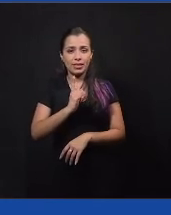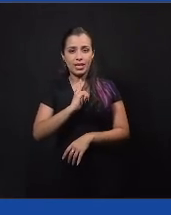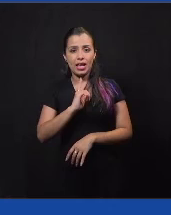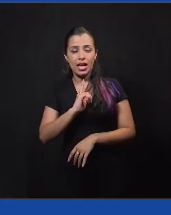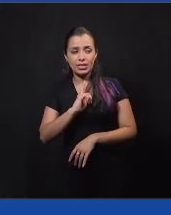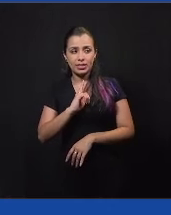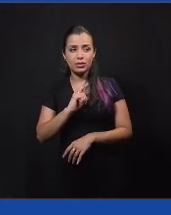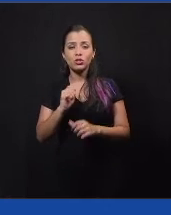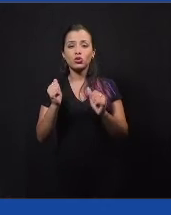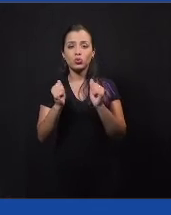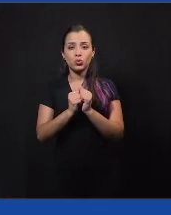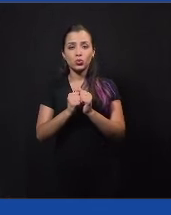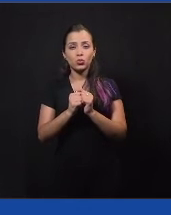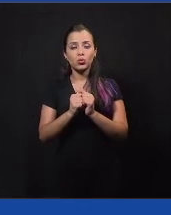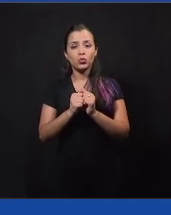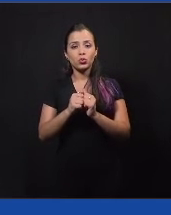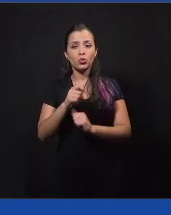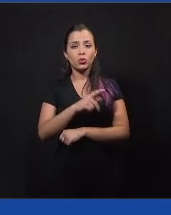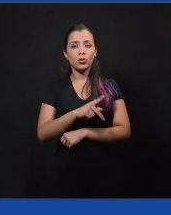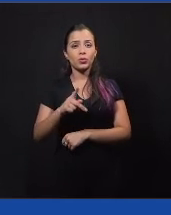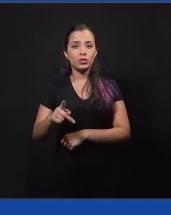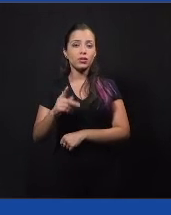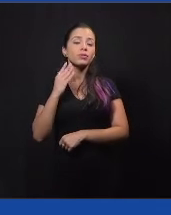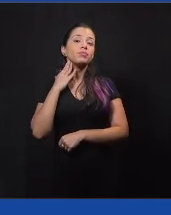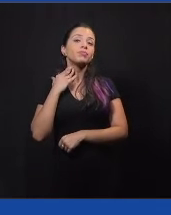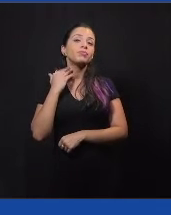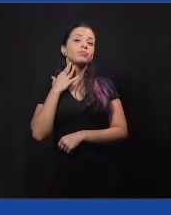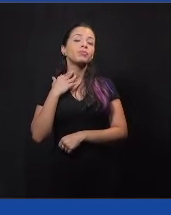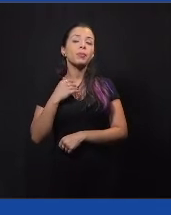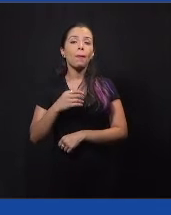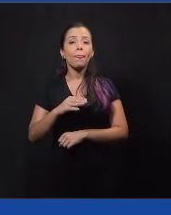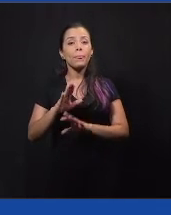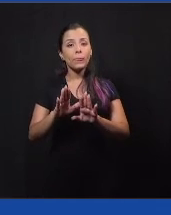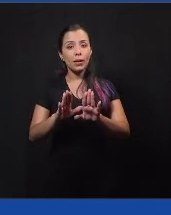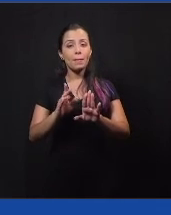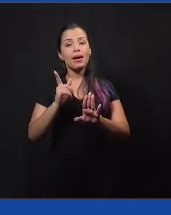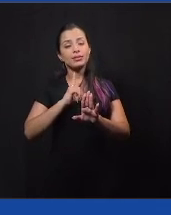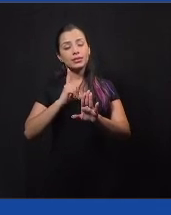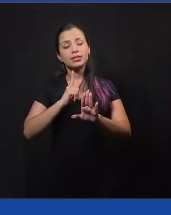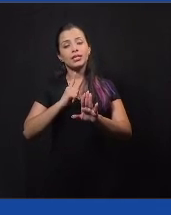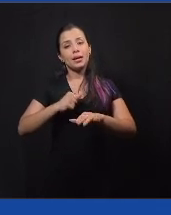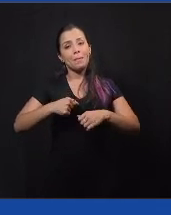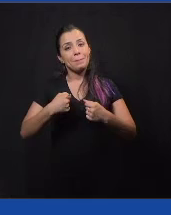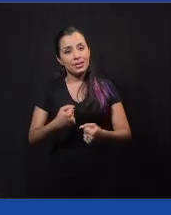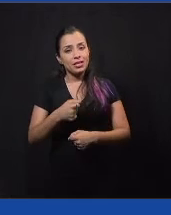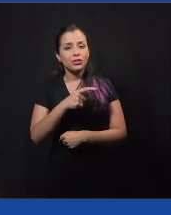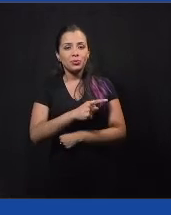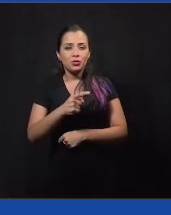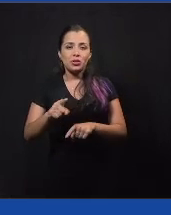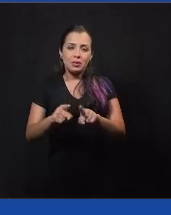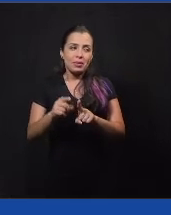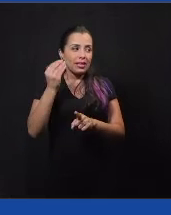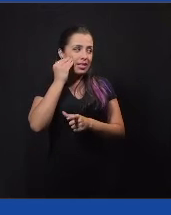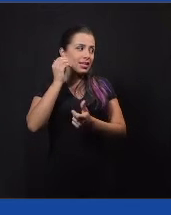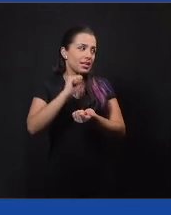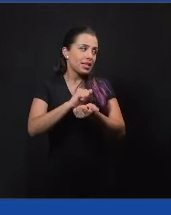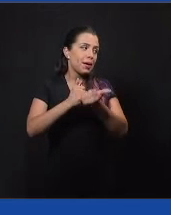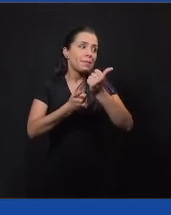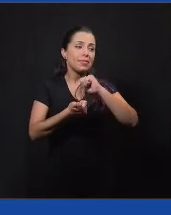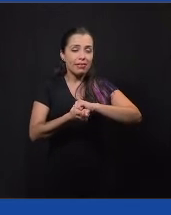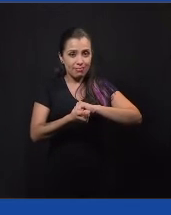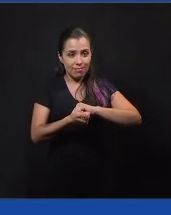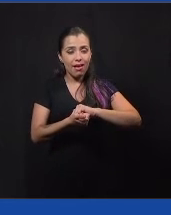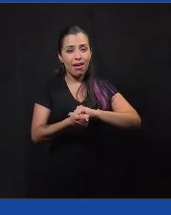os professores, mas, ao mesmo tempo, assim, uma sobrecarga muito grande de tarefas, né, os professores também estão tentando se adaptar a esse novo modelo.